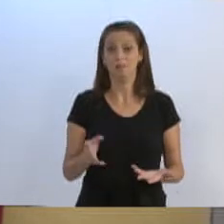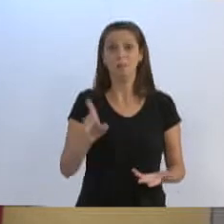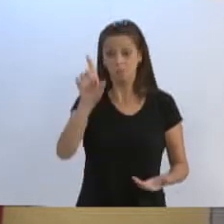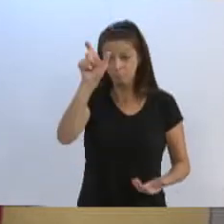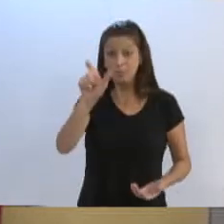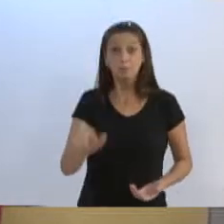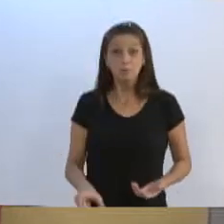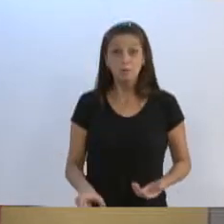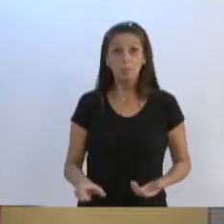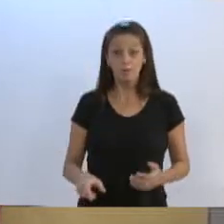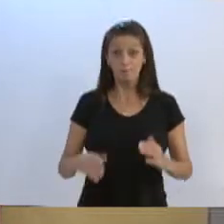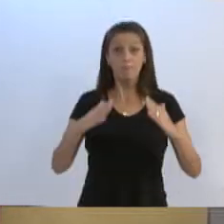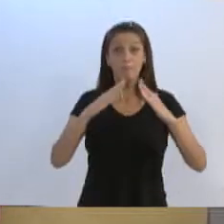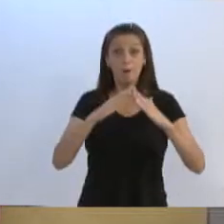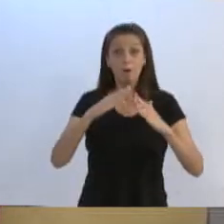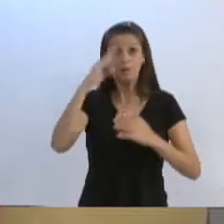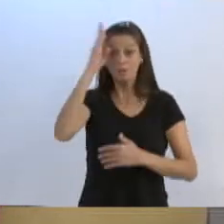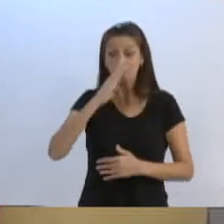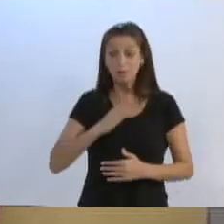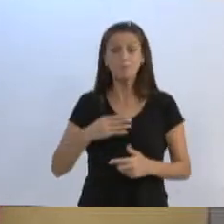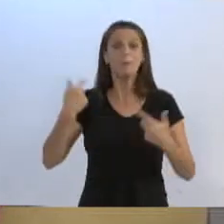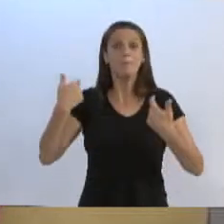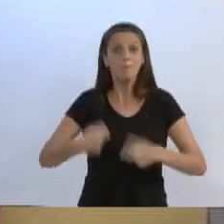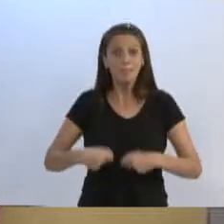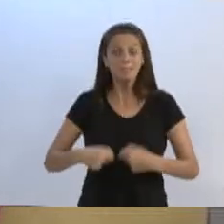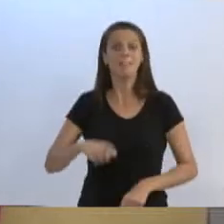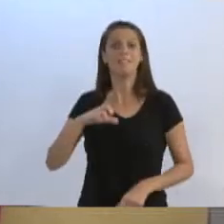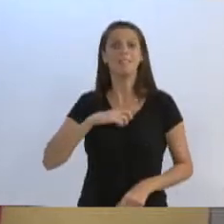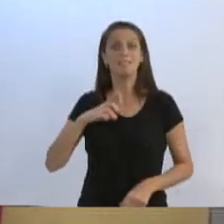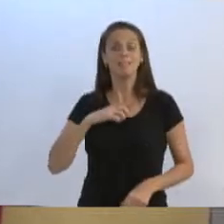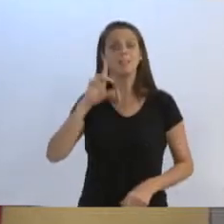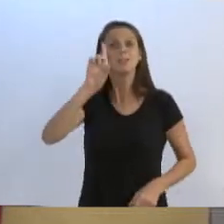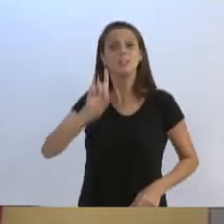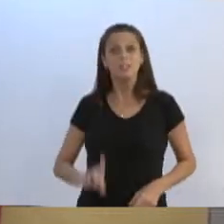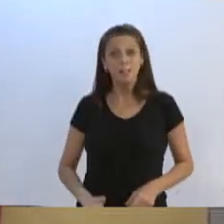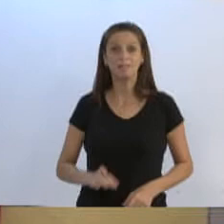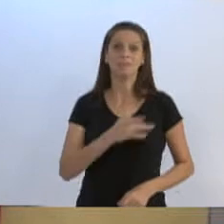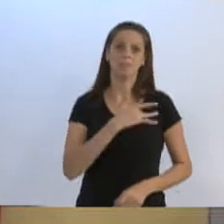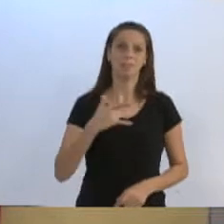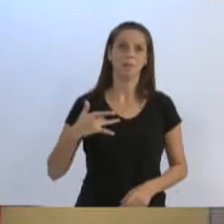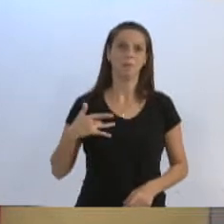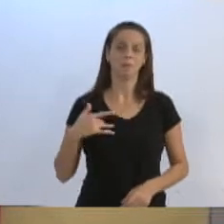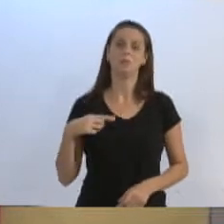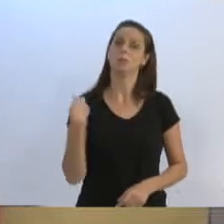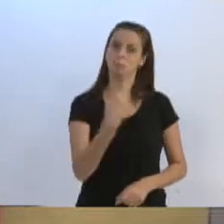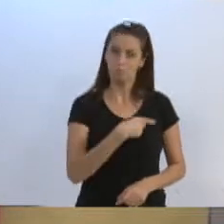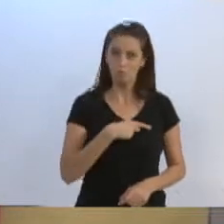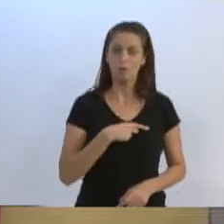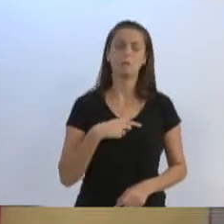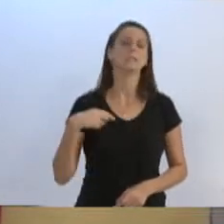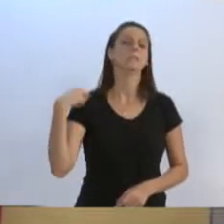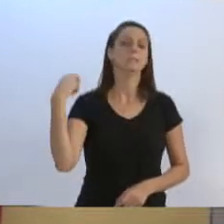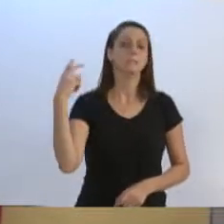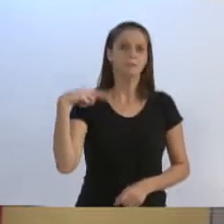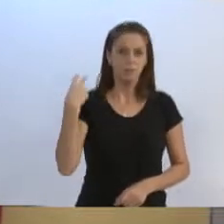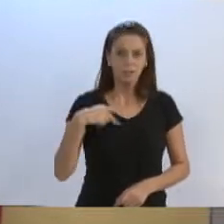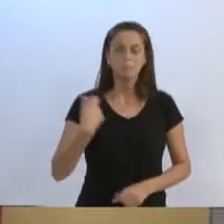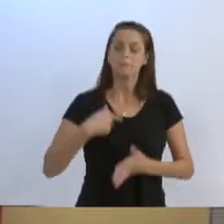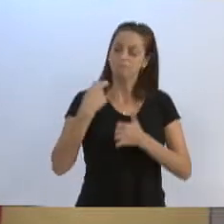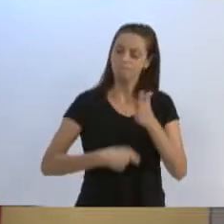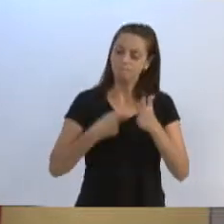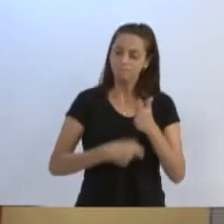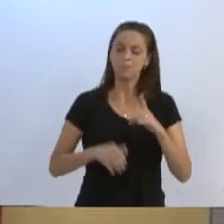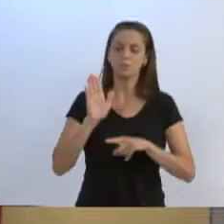brasileiro, nós que fazemos ecoar a voz da população, precisamos, sim, lutar pela nossa gente, pelo nosso povo.